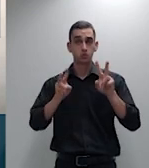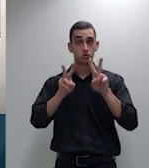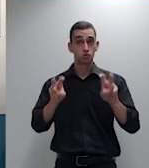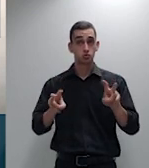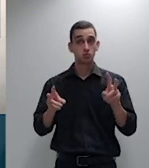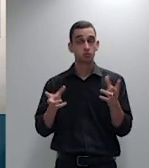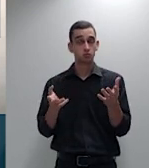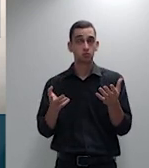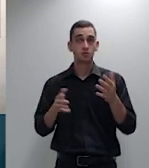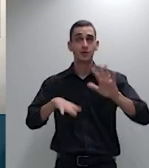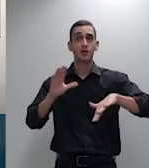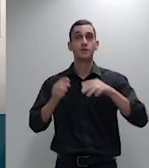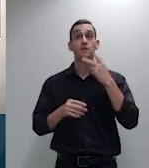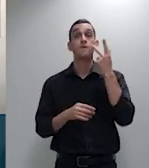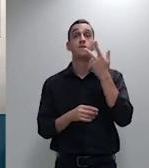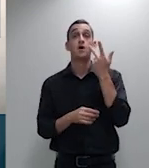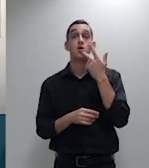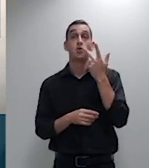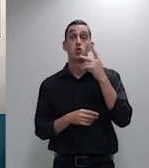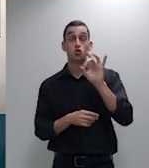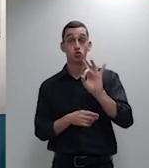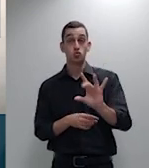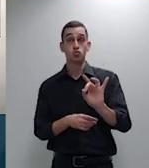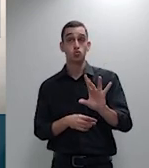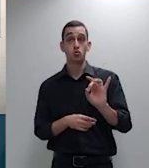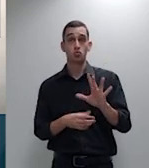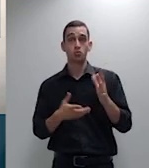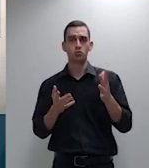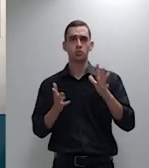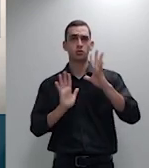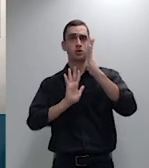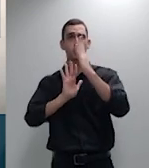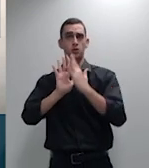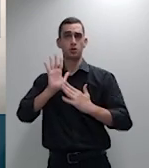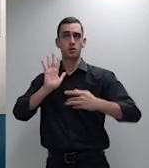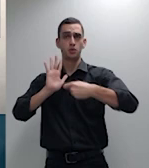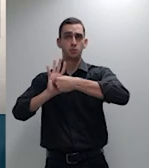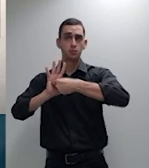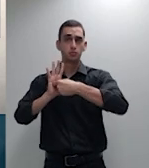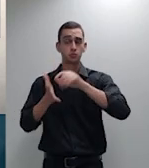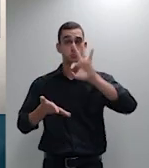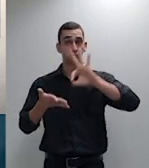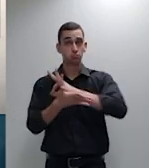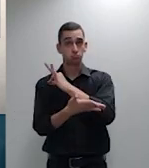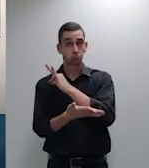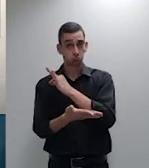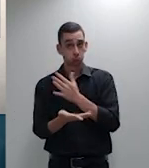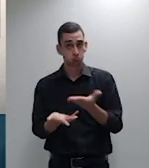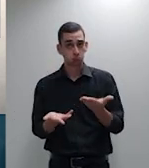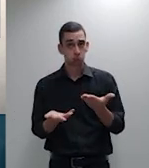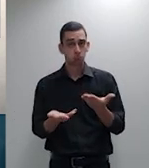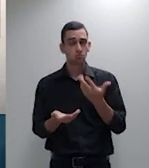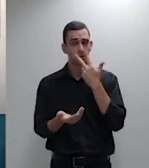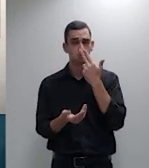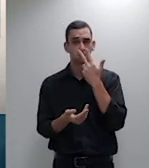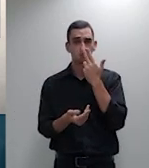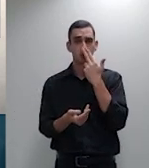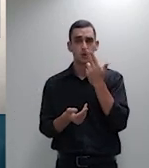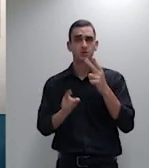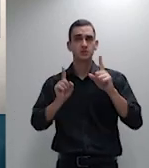da impugnação da assinatura parece uma coisa meio aberta